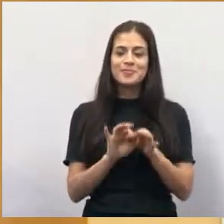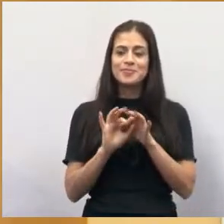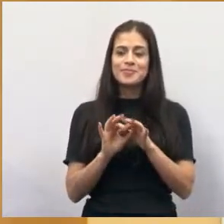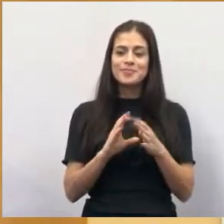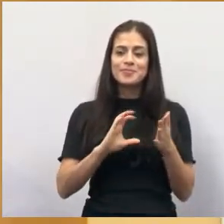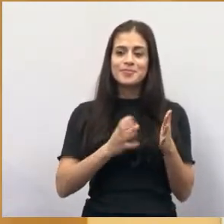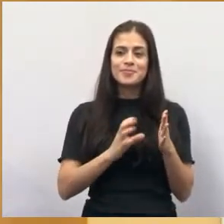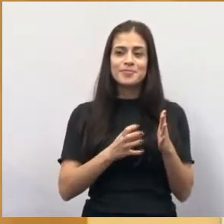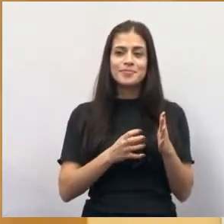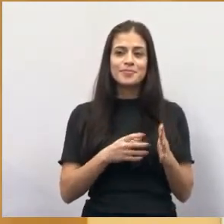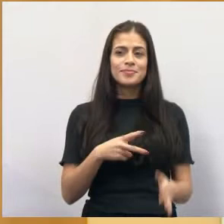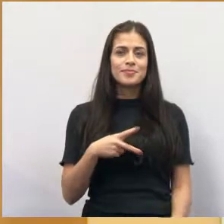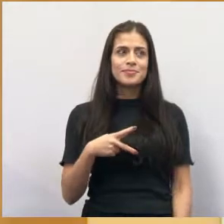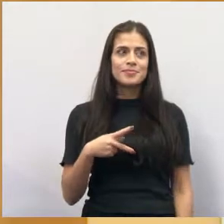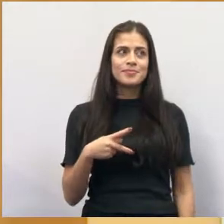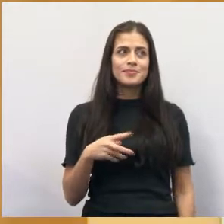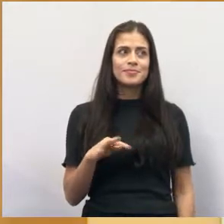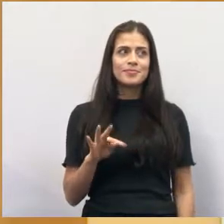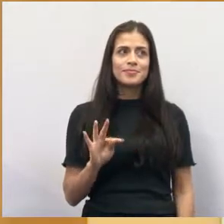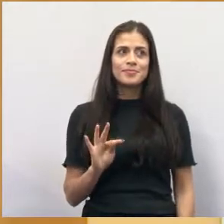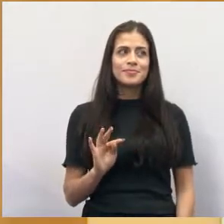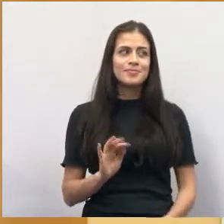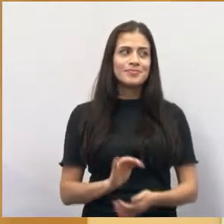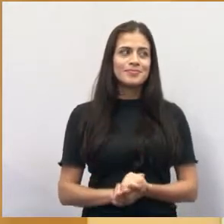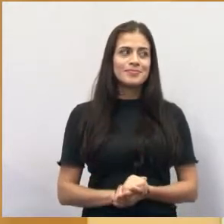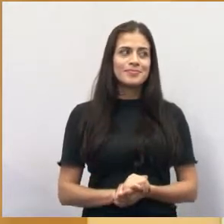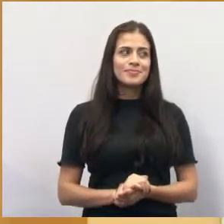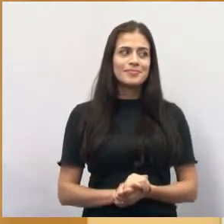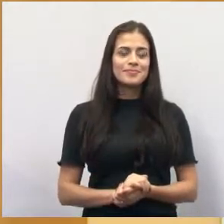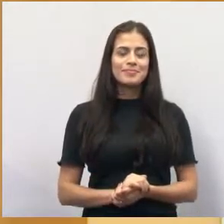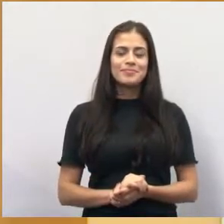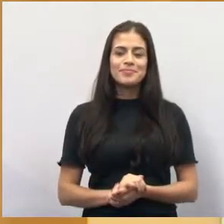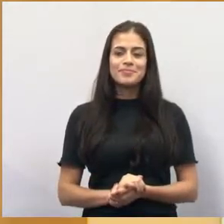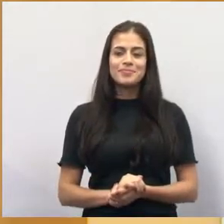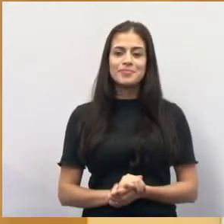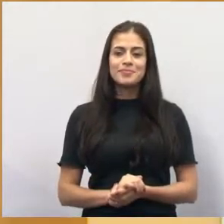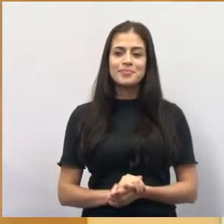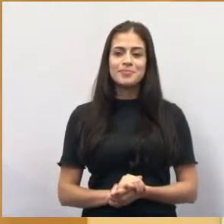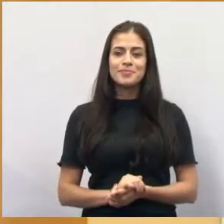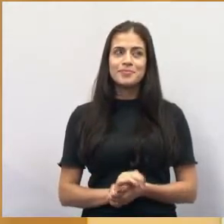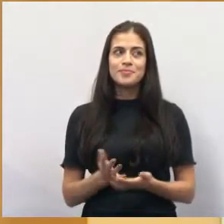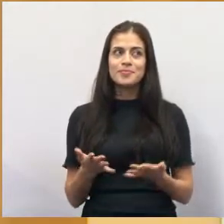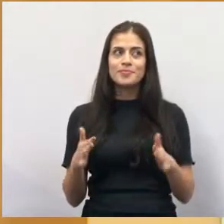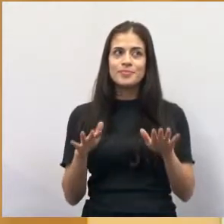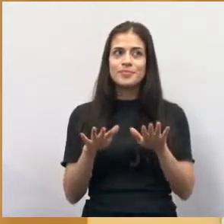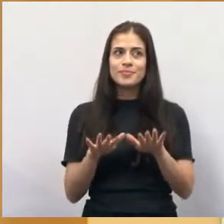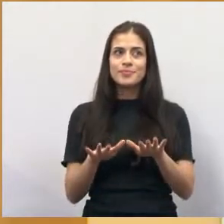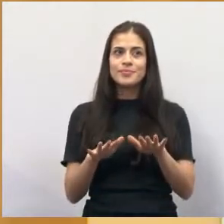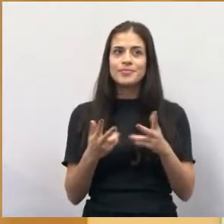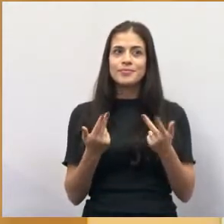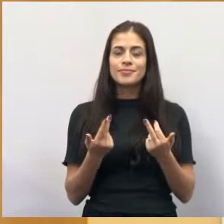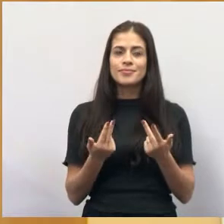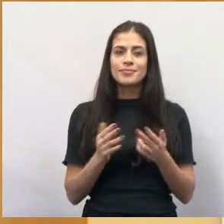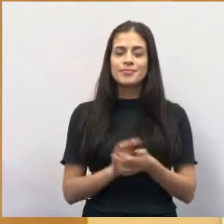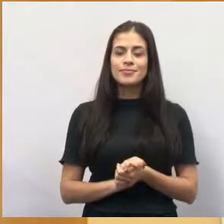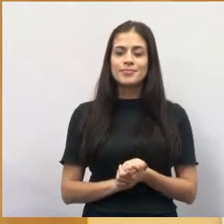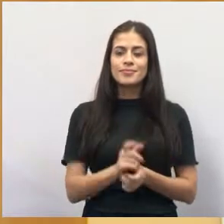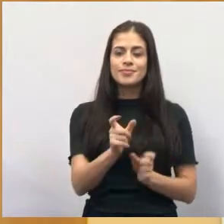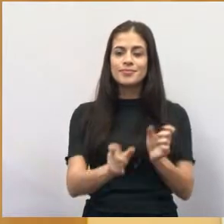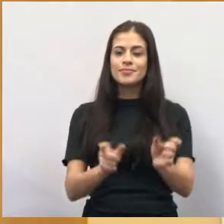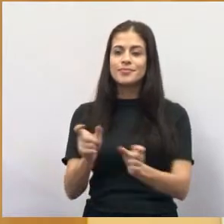transparência, da honestidade, também da máxima igualdade entre as pessoas, proteger